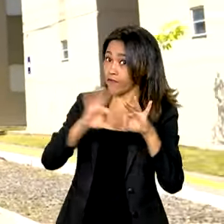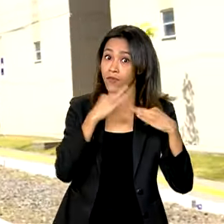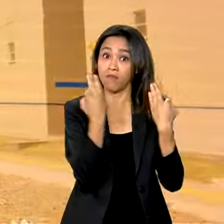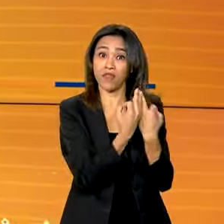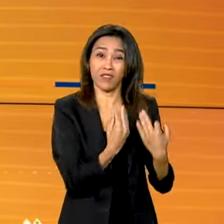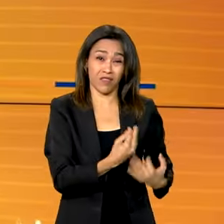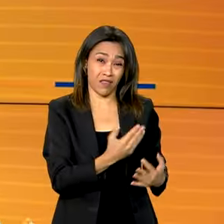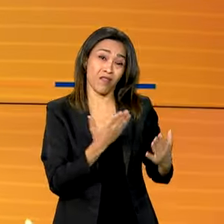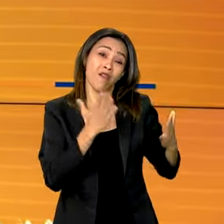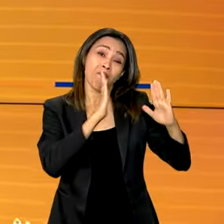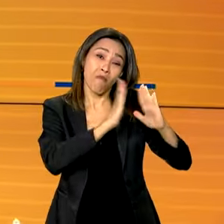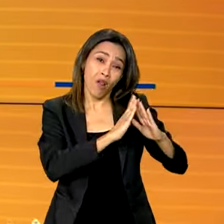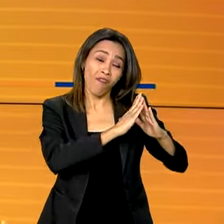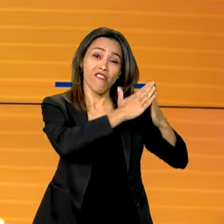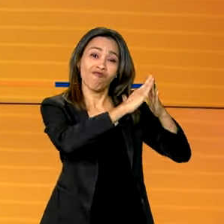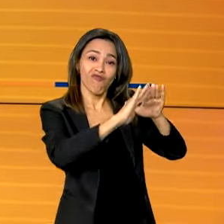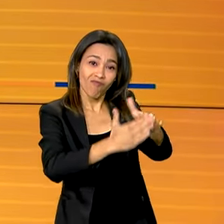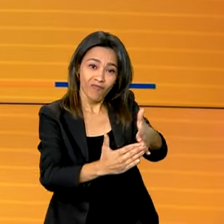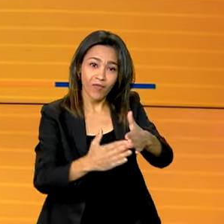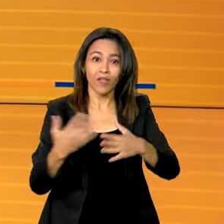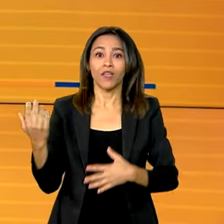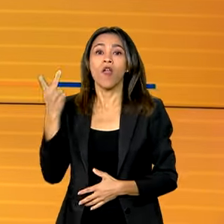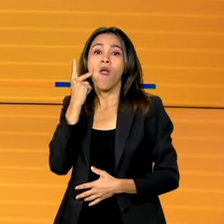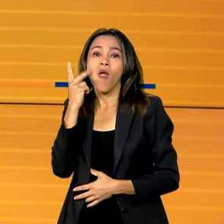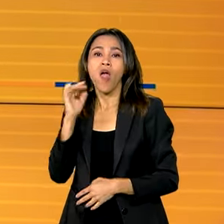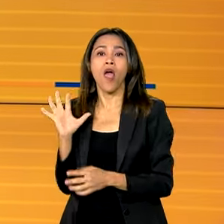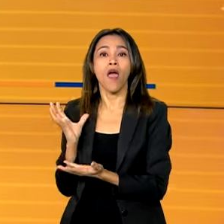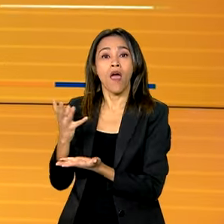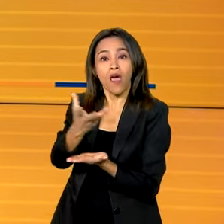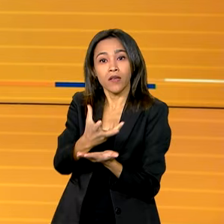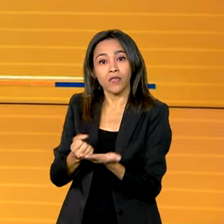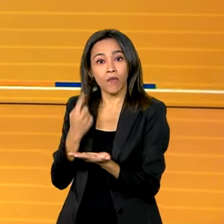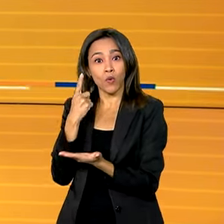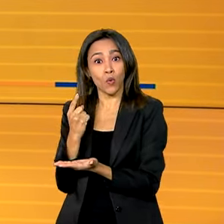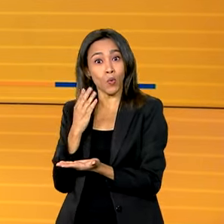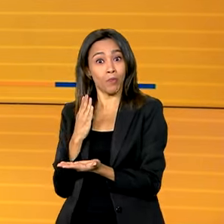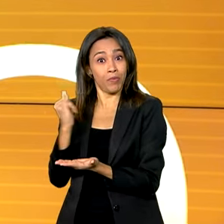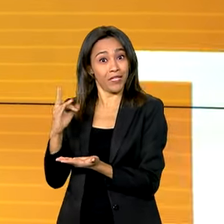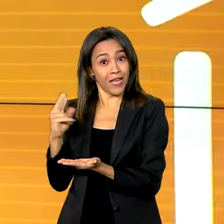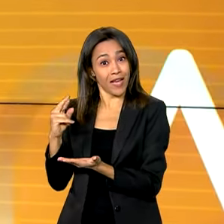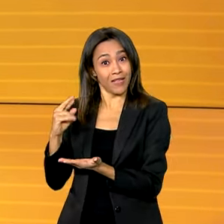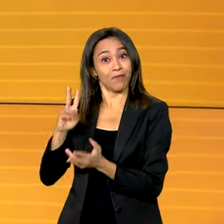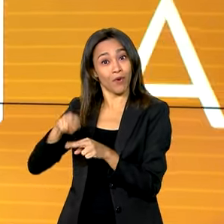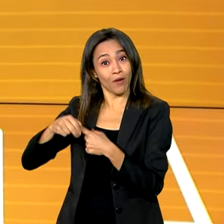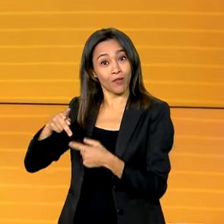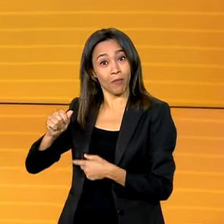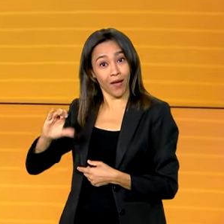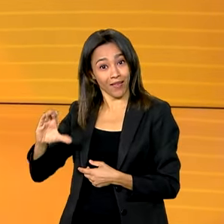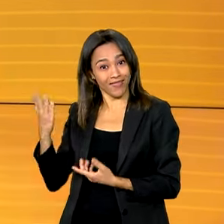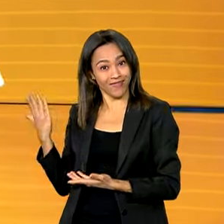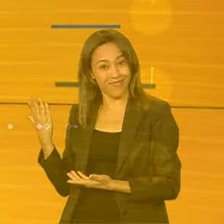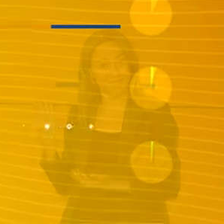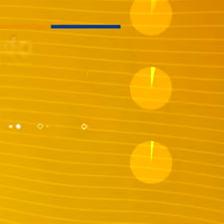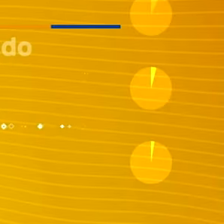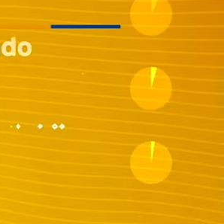favelas. E o Ceará recebe um bilhão de reais no novo PAC para educação básica. Voltamos em instantes.